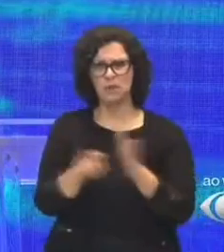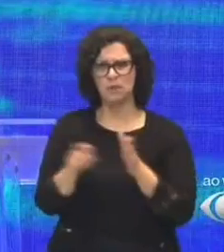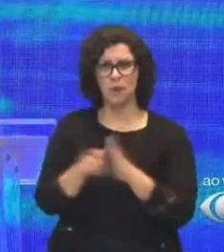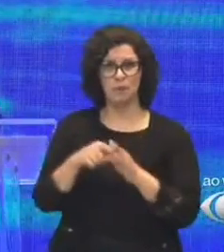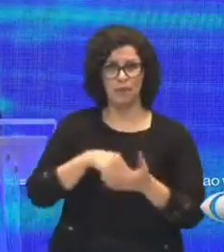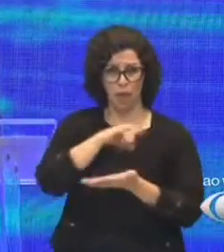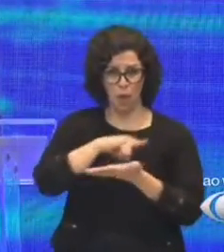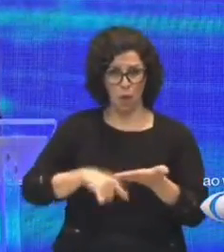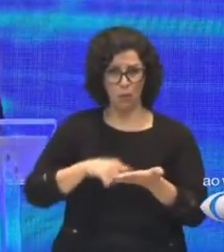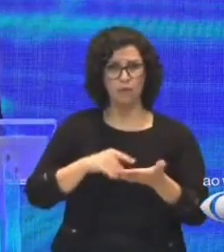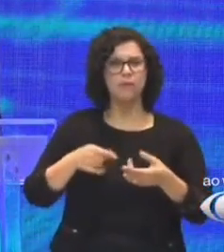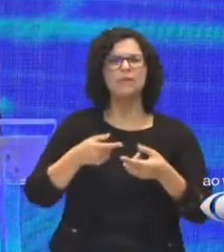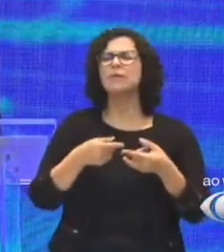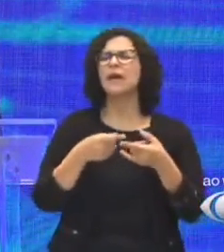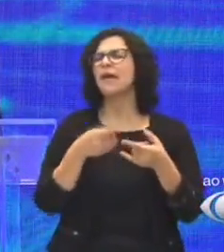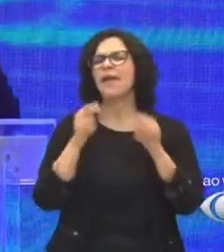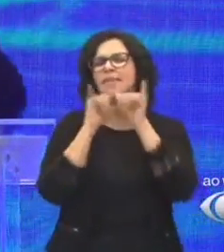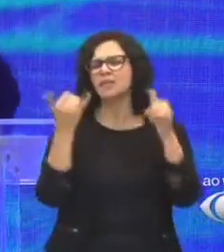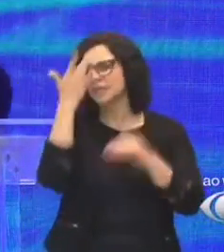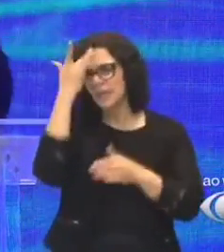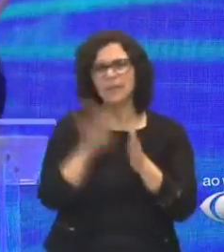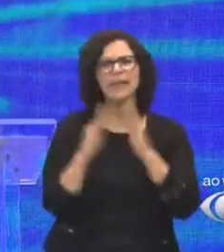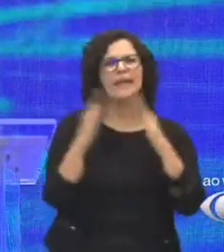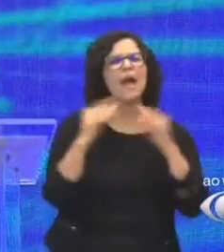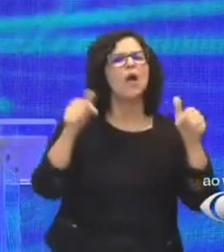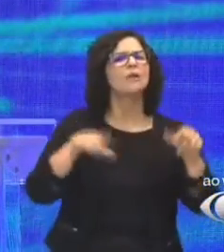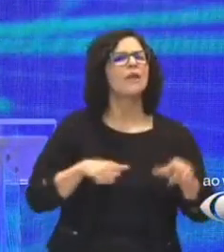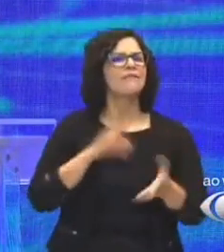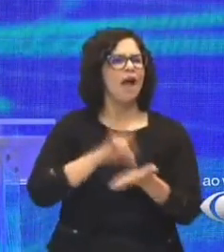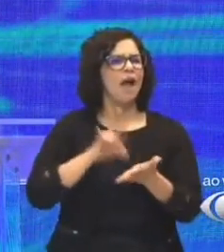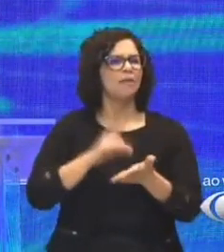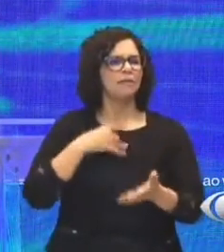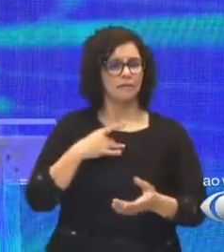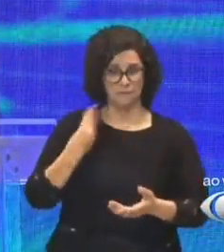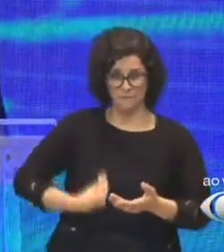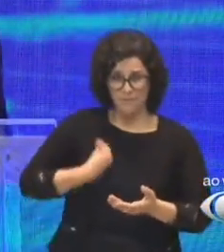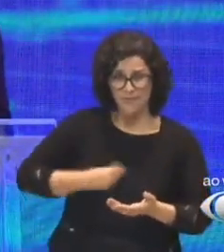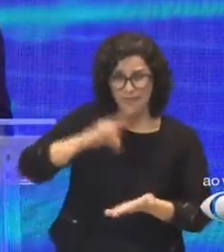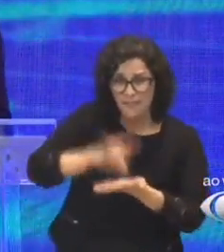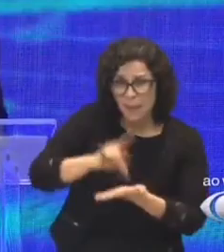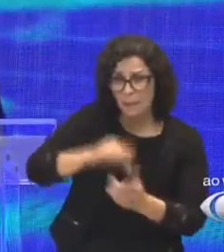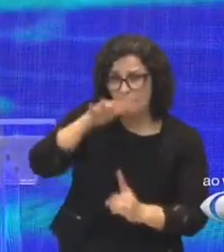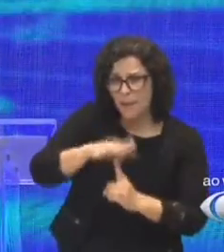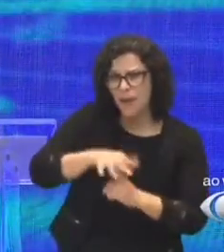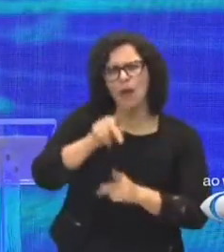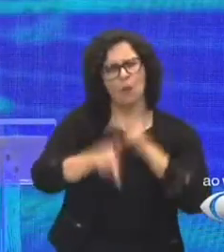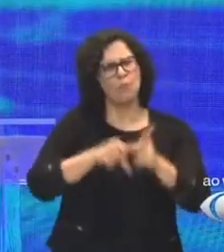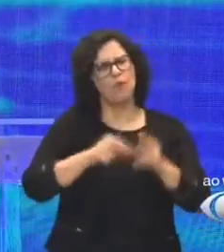na fatura de luz? O não sabe onde mora? O senhor tem falta de convicção de ser paranaense? O povo do Paraná merece respeito.